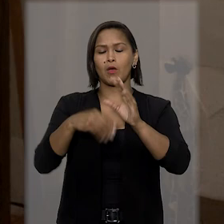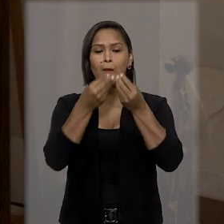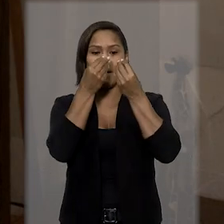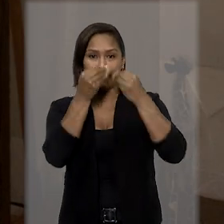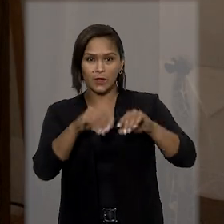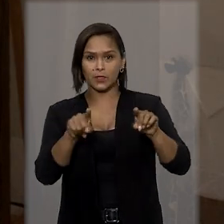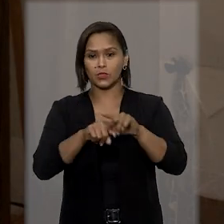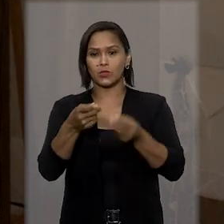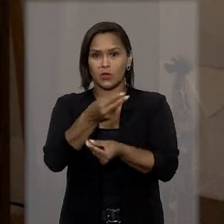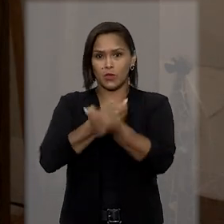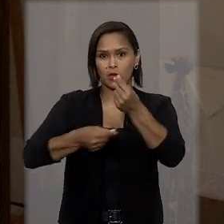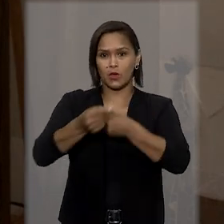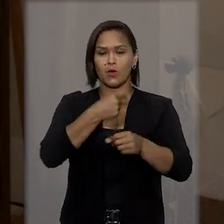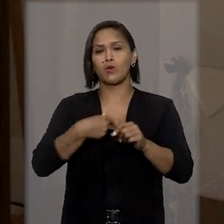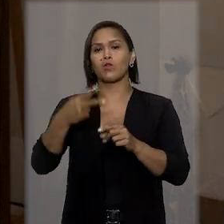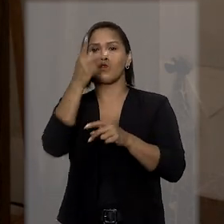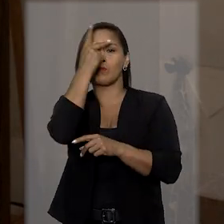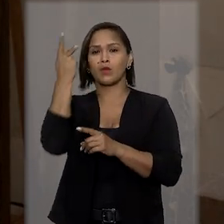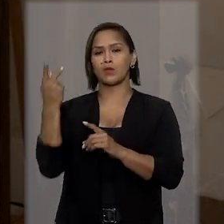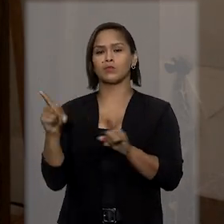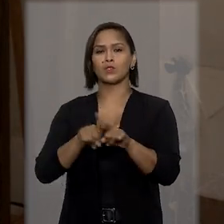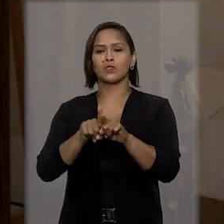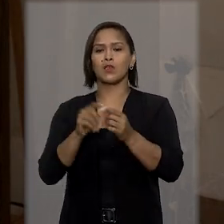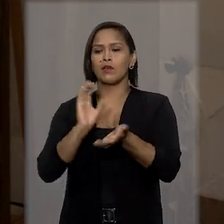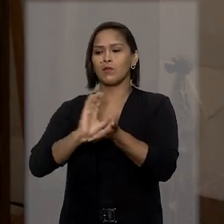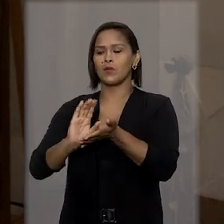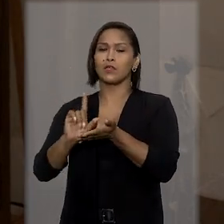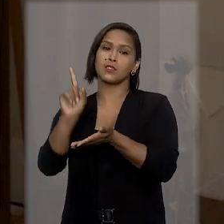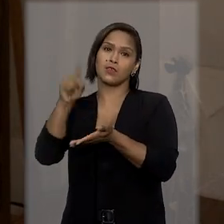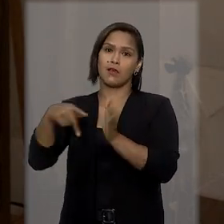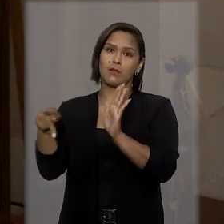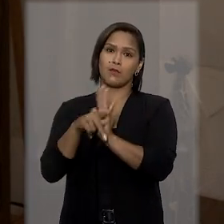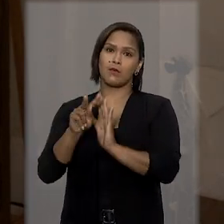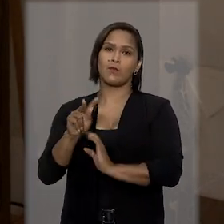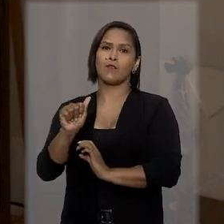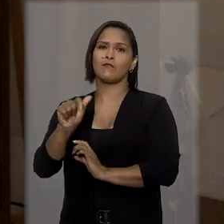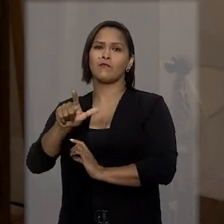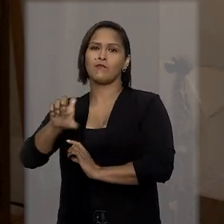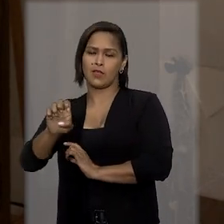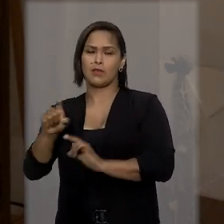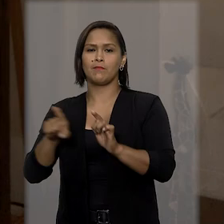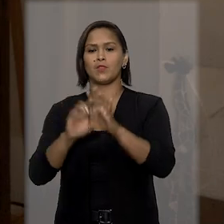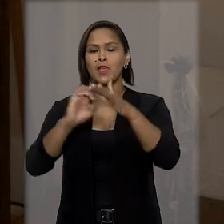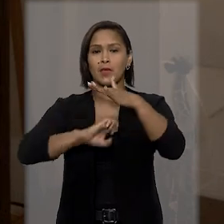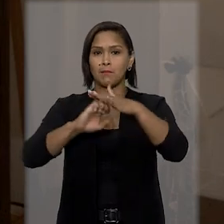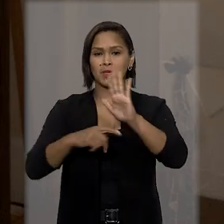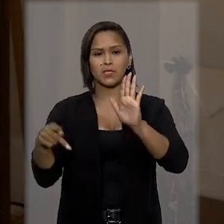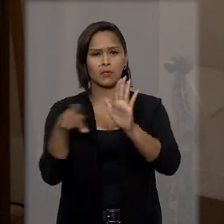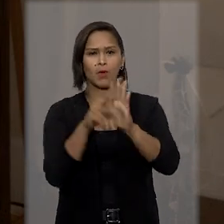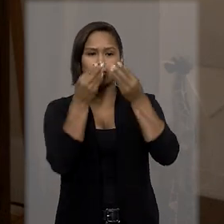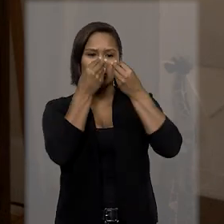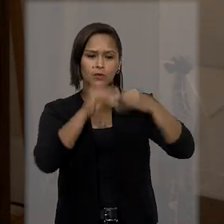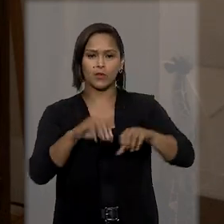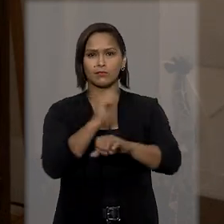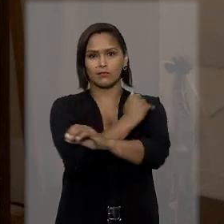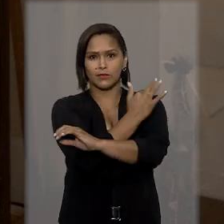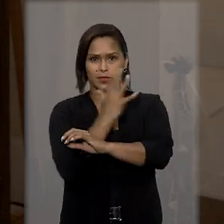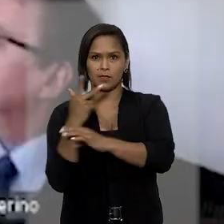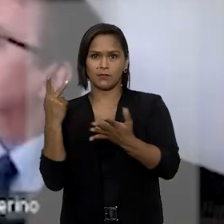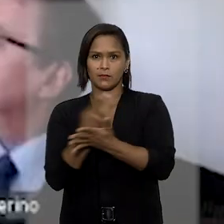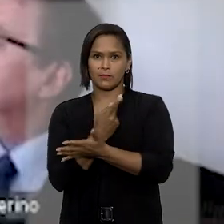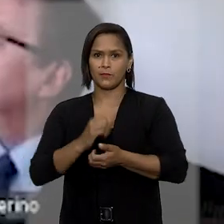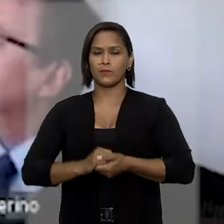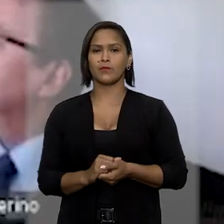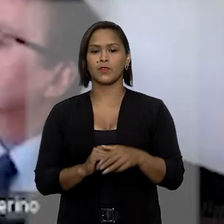traria prejuízo econômico aos consumidores e beneficiaria indiretamente a companhia Vale, mesma empresa causadora dos danos ambientais.